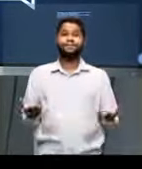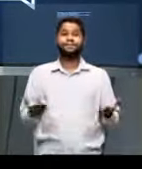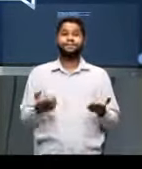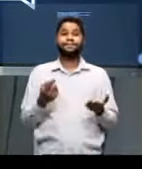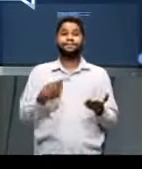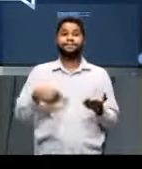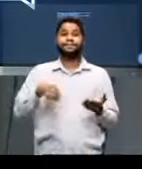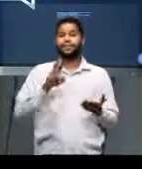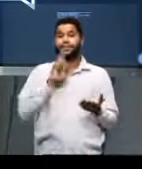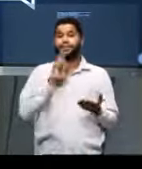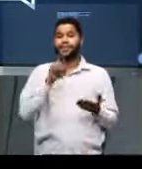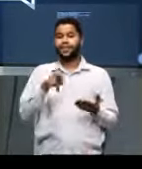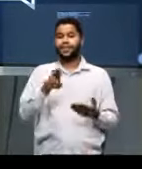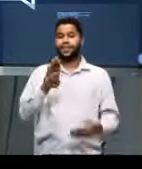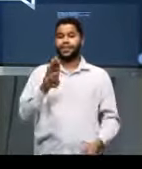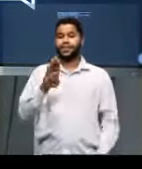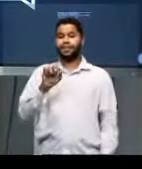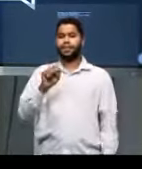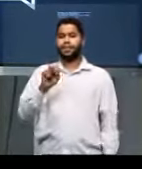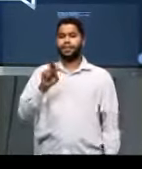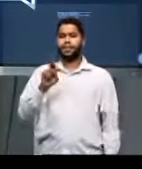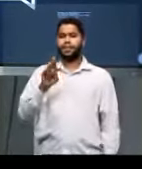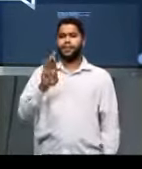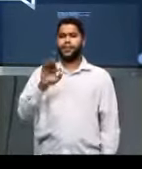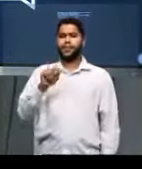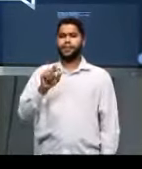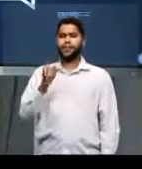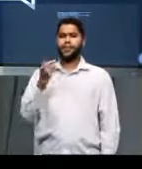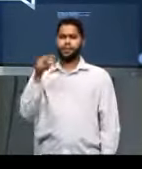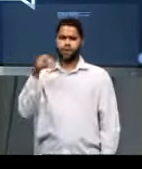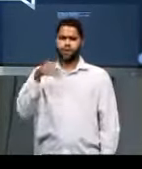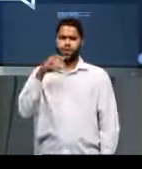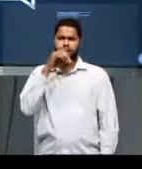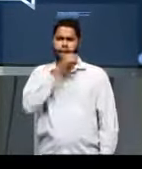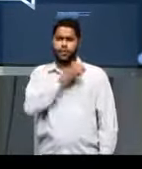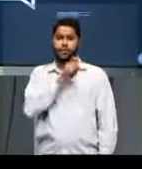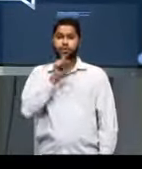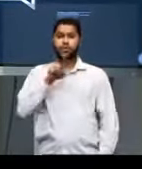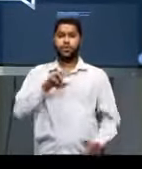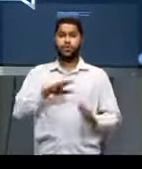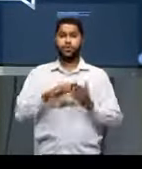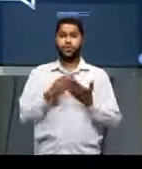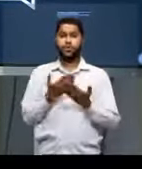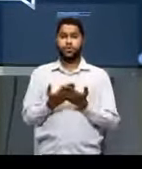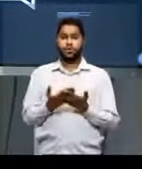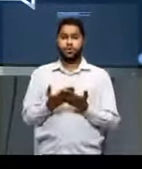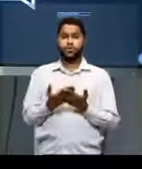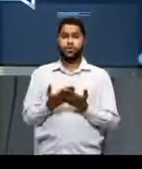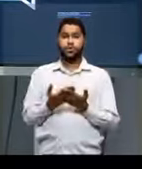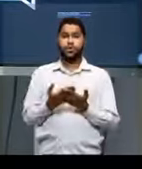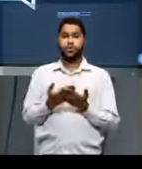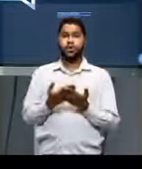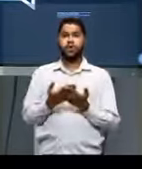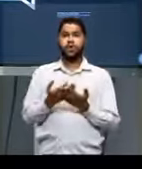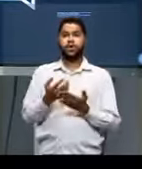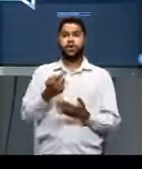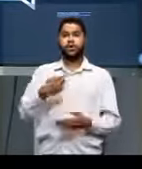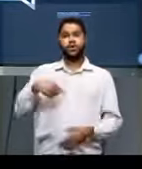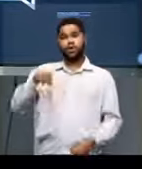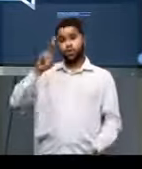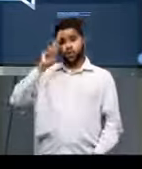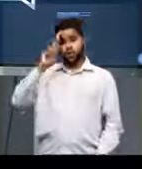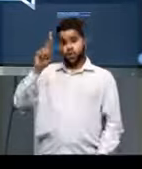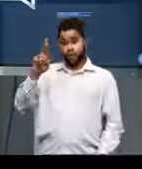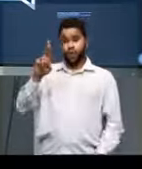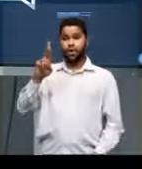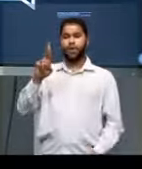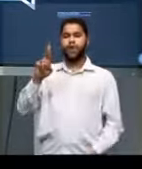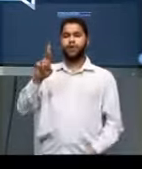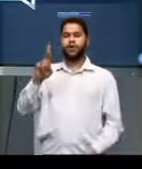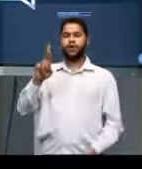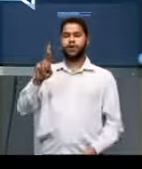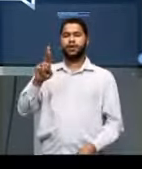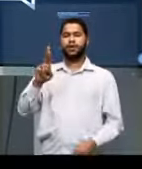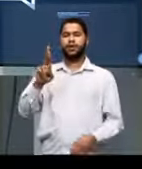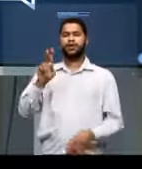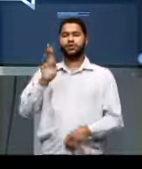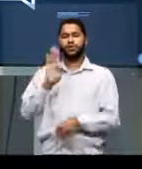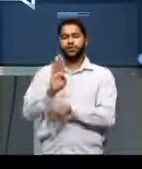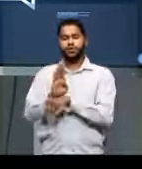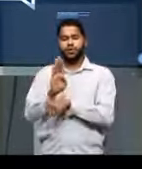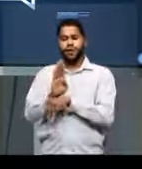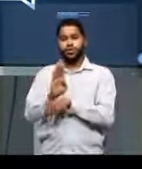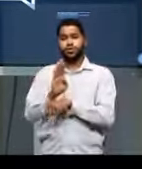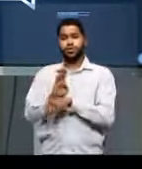nós vamos responder a Bárbara. Nós temos só um minutinho. Ela é da escola Nossa Senhora do Carmo, de Betim. Ela está no segundo